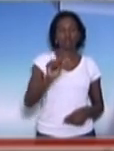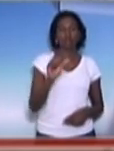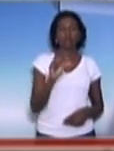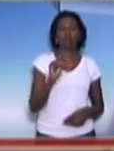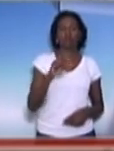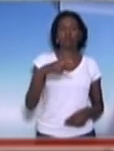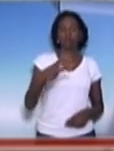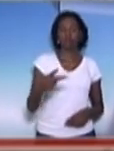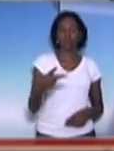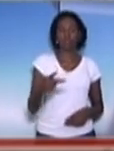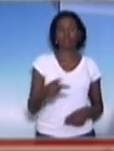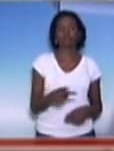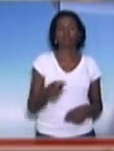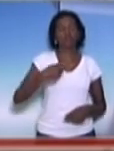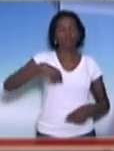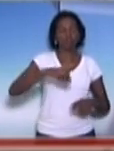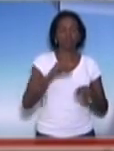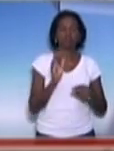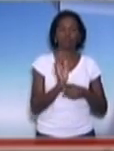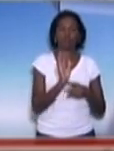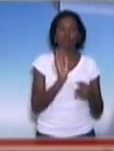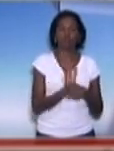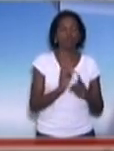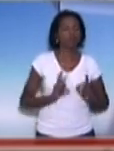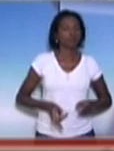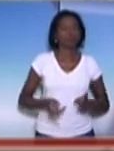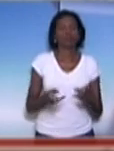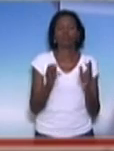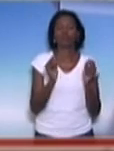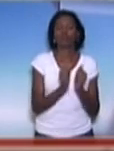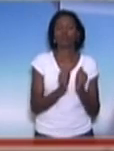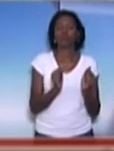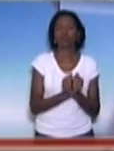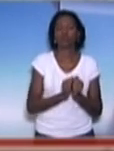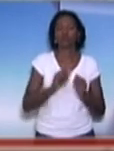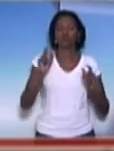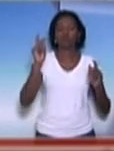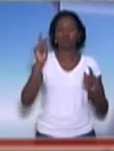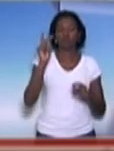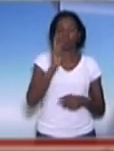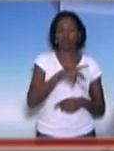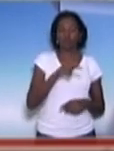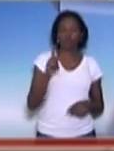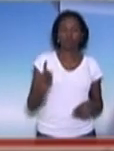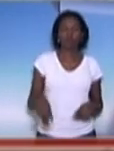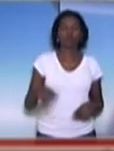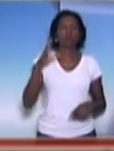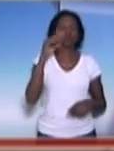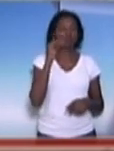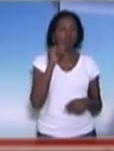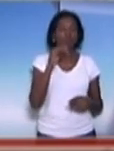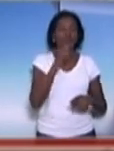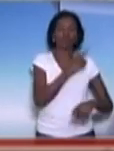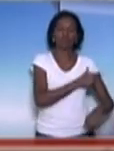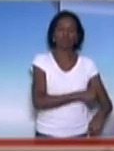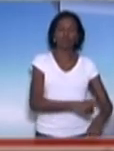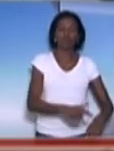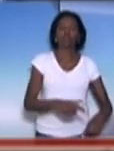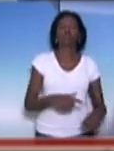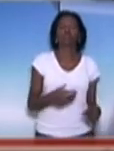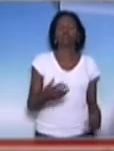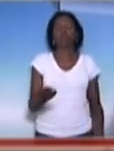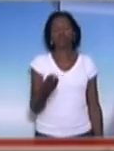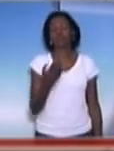estaremos lá apoiando, como sempre estivemos, em todas as manifestações dos professores, dos servidores da educação.